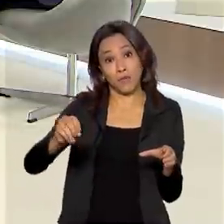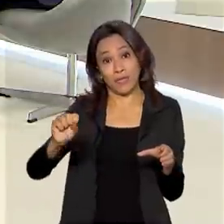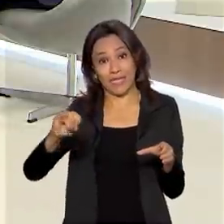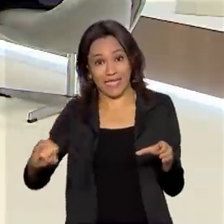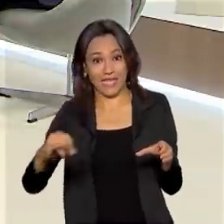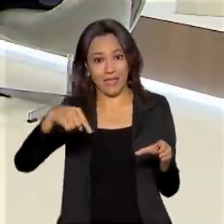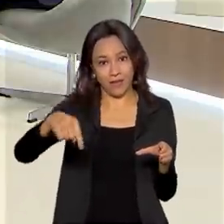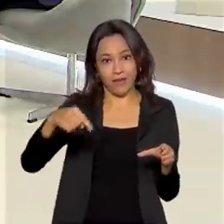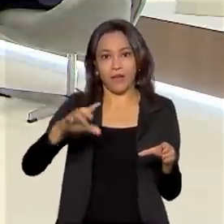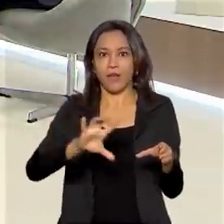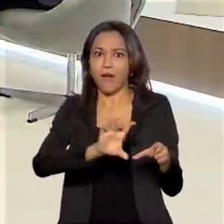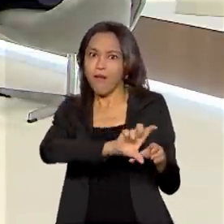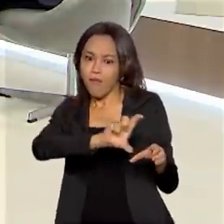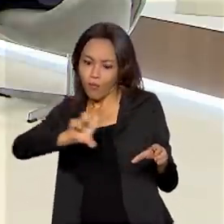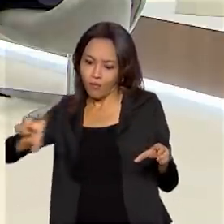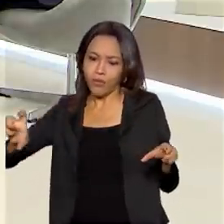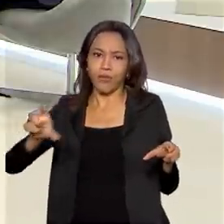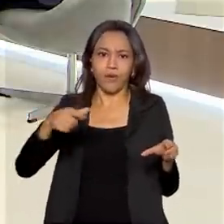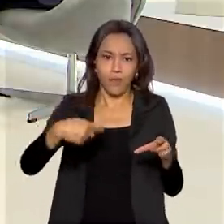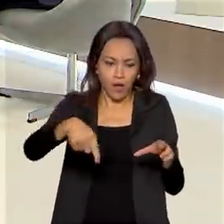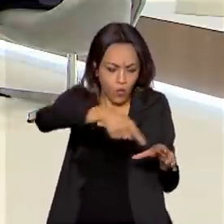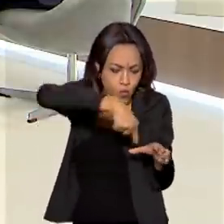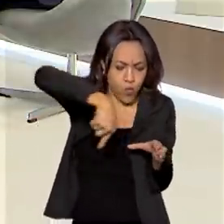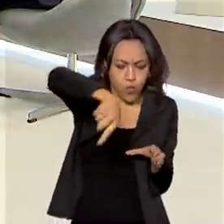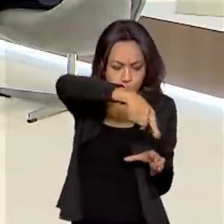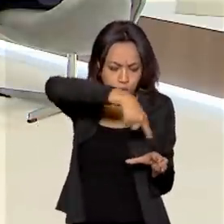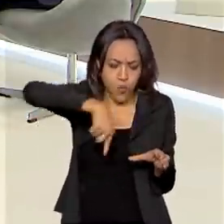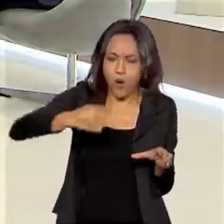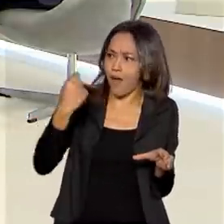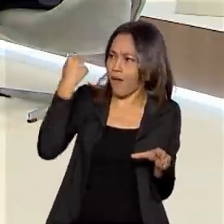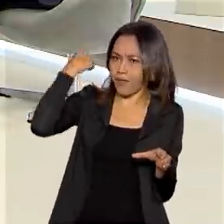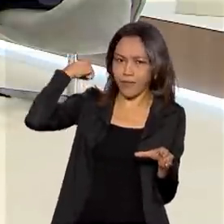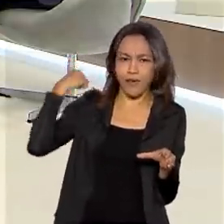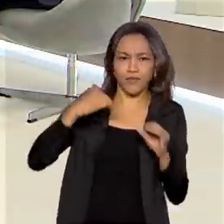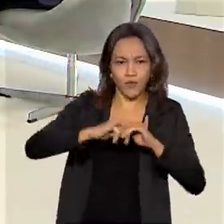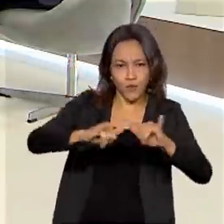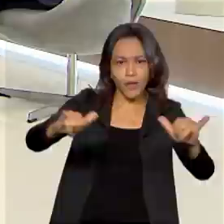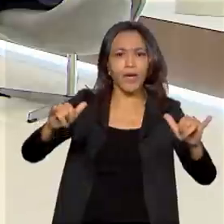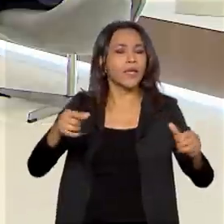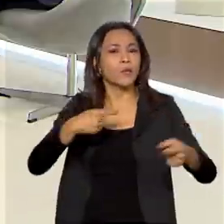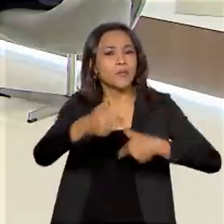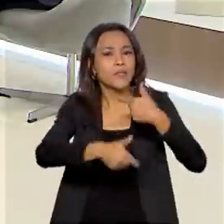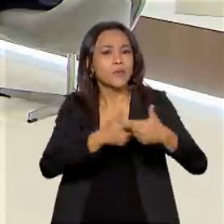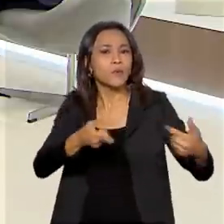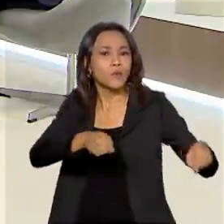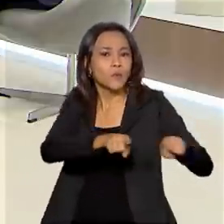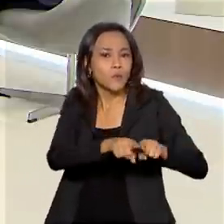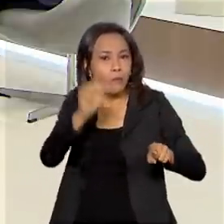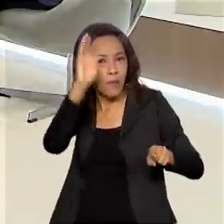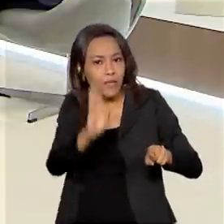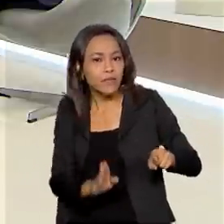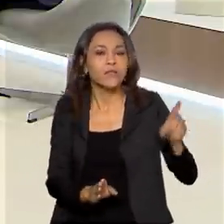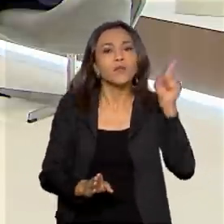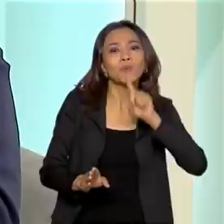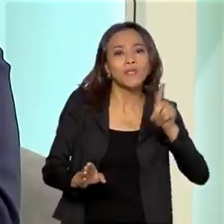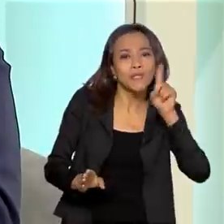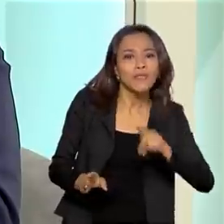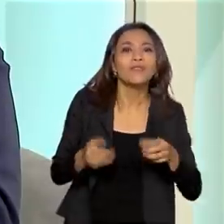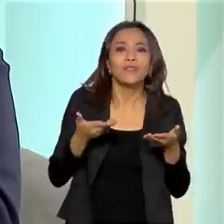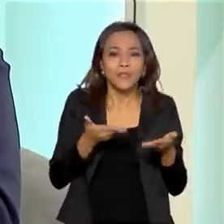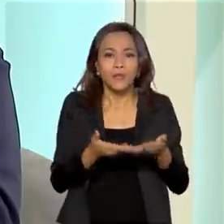é uma exposição muito interessante, anos 40, uma relação bilateral entre Brasil e Estados Unidos. Uma